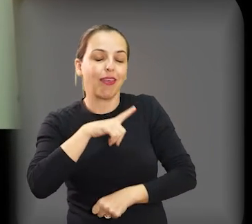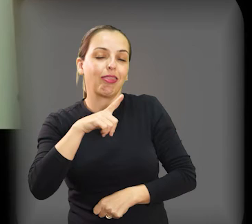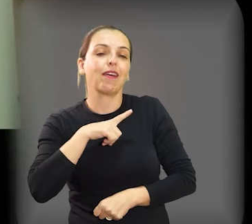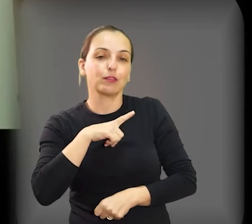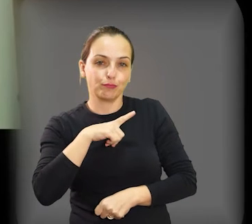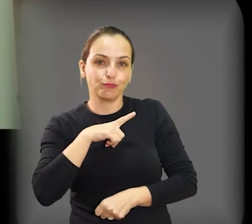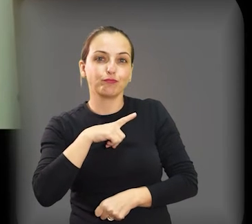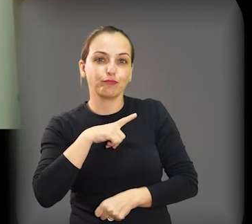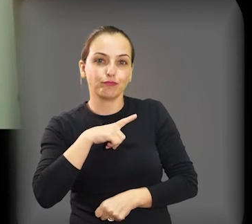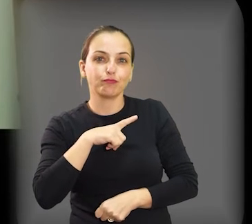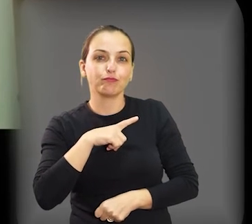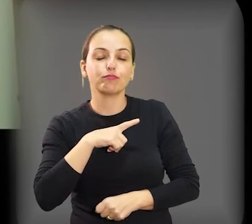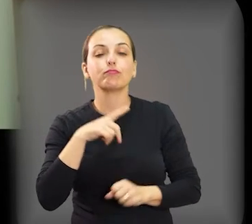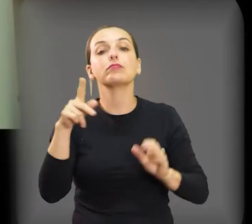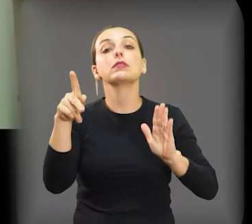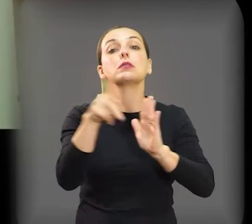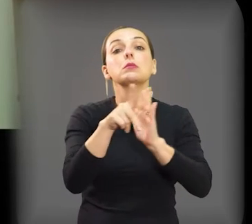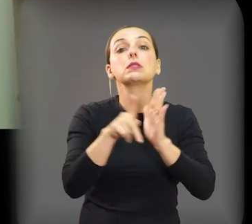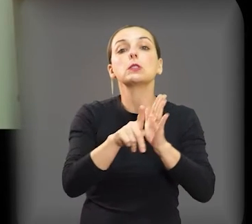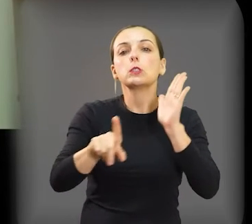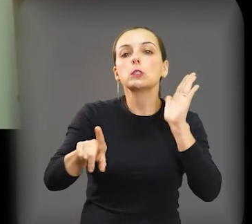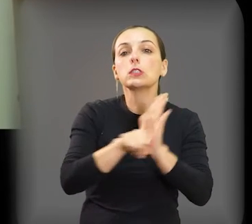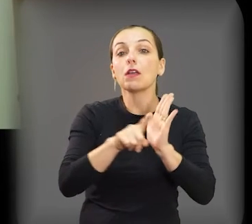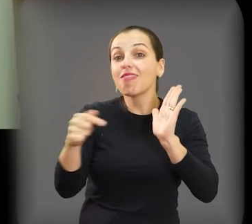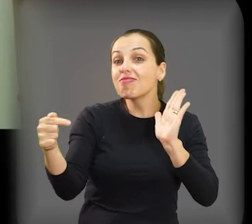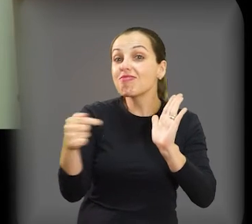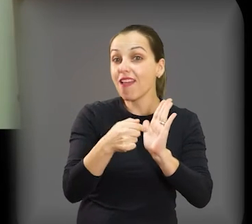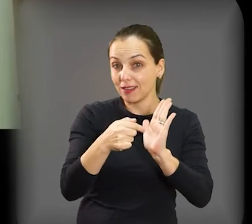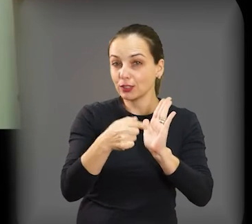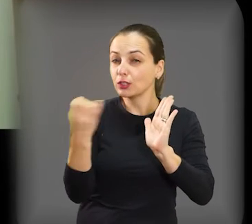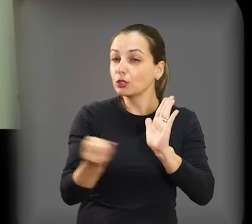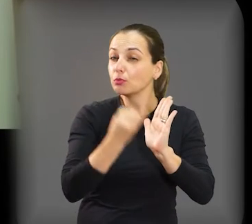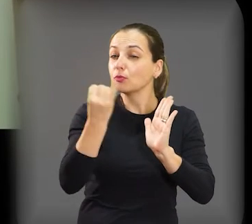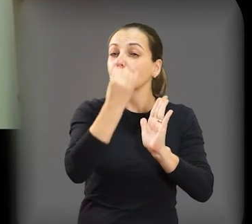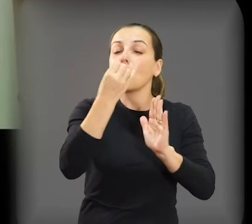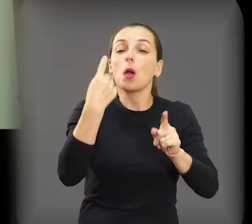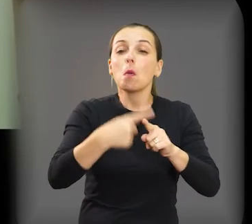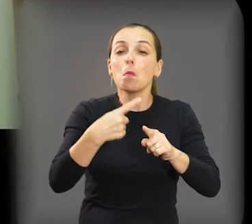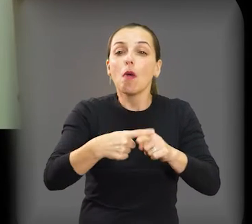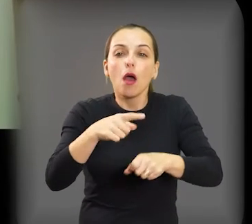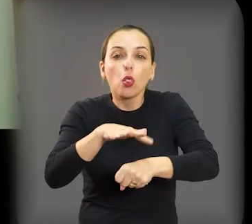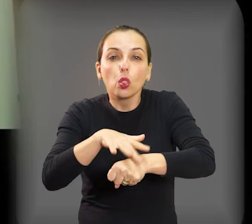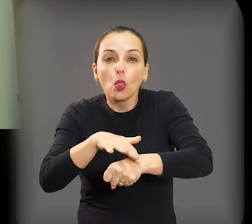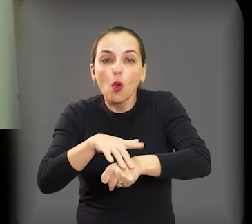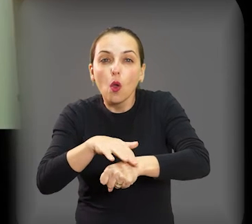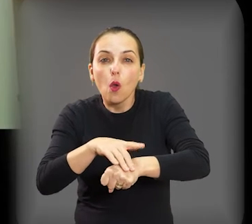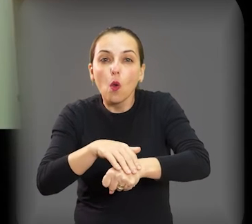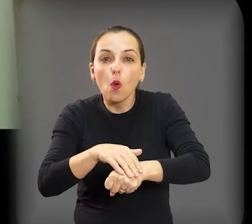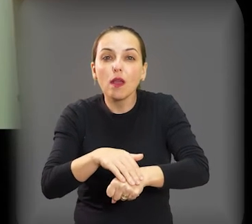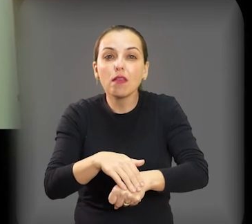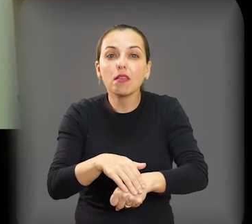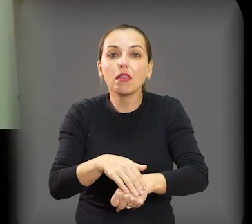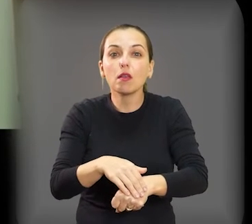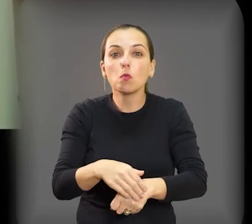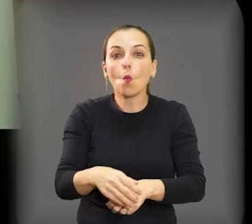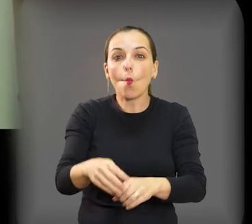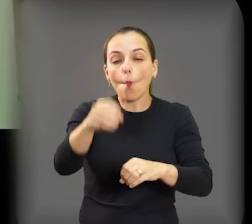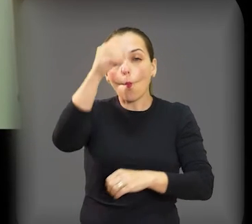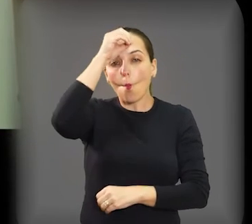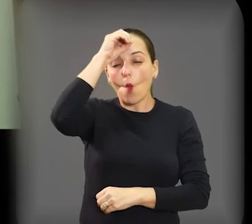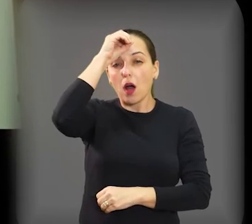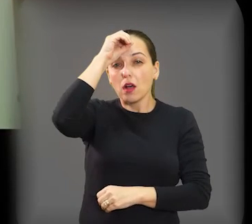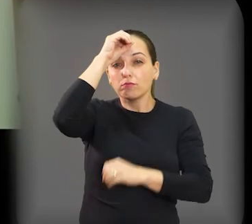uma vez por todas, para a existência dessa patologia em nossa sociedade. Esse projeto vem para